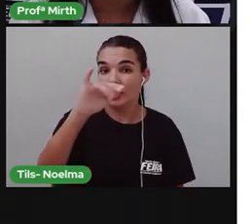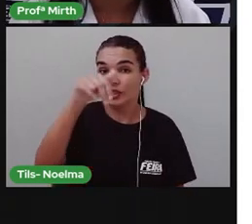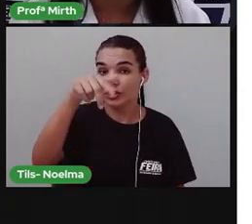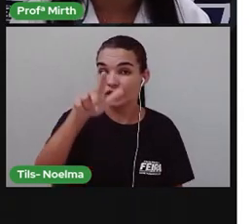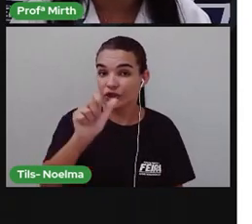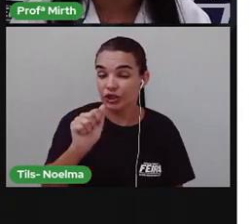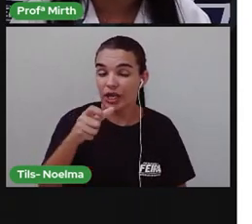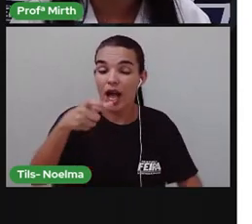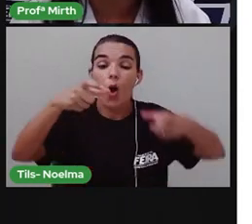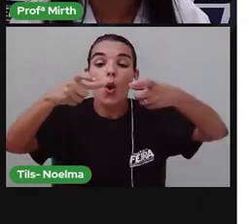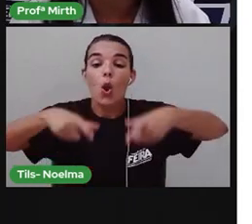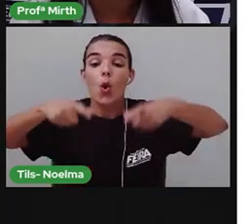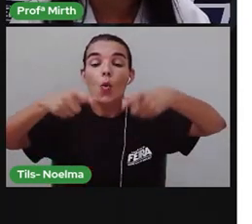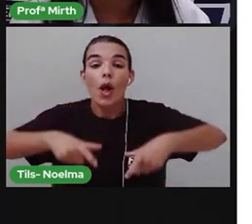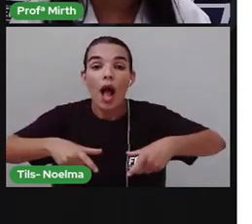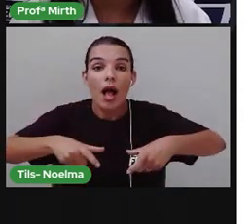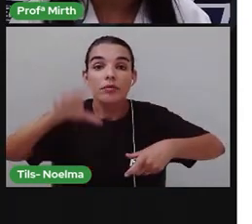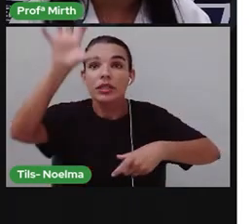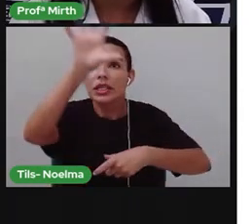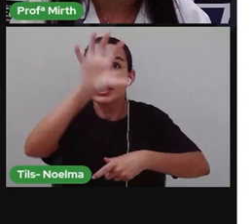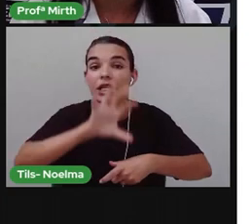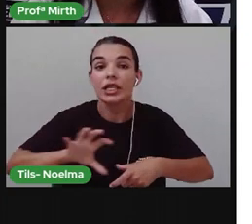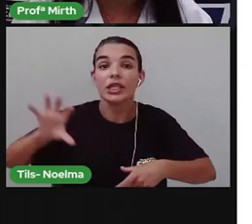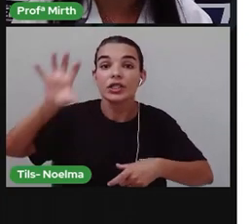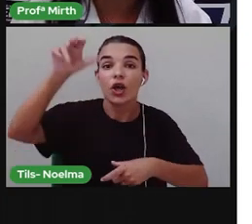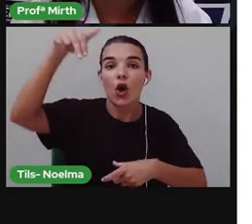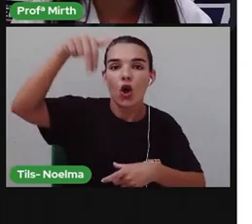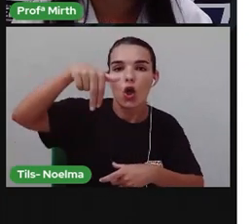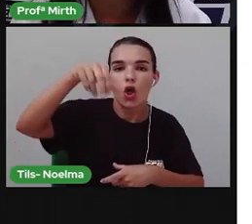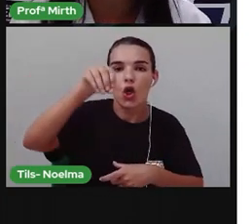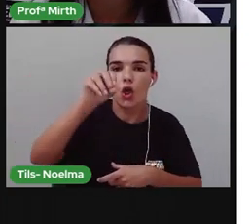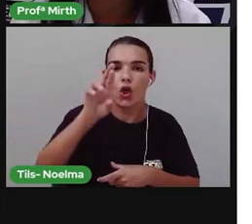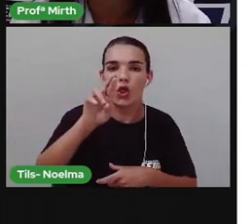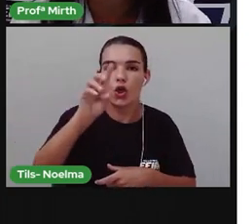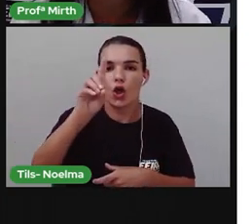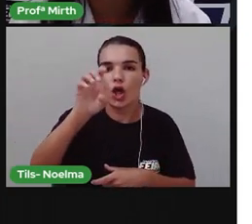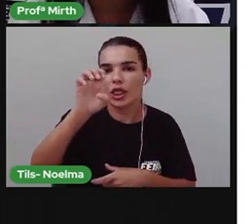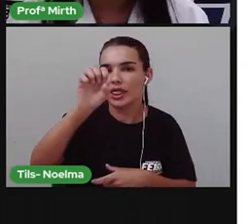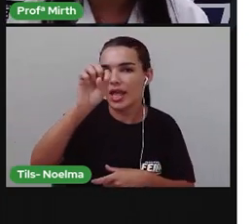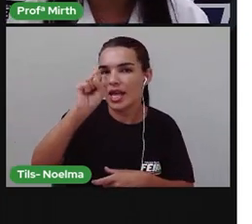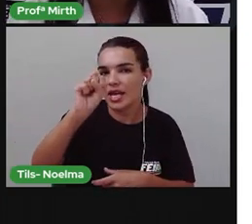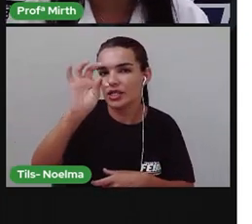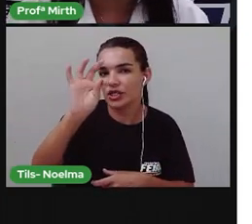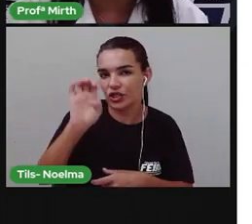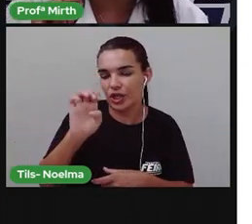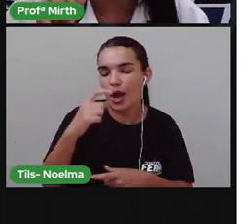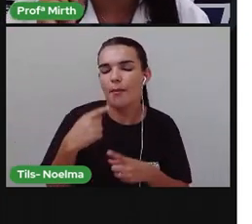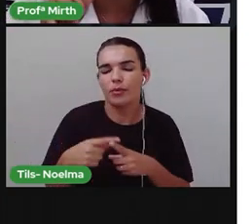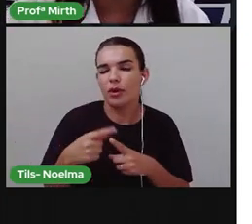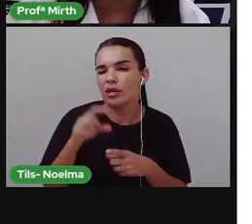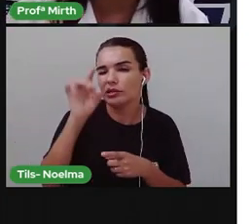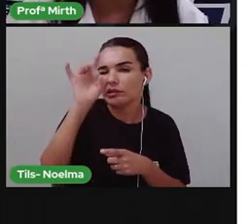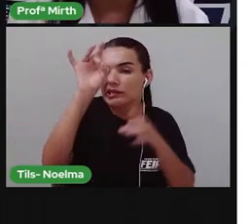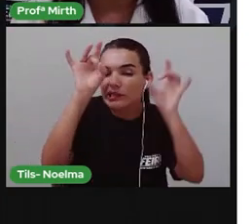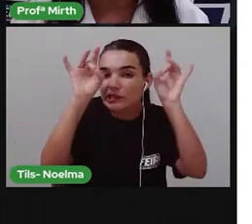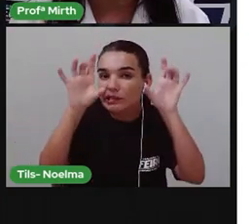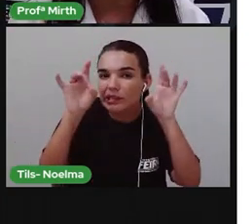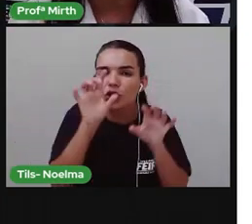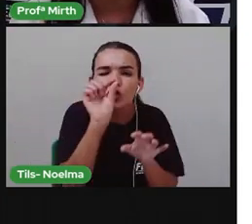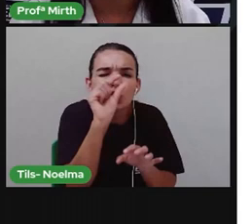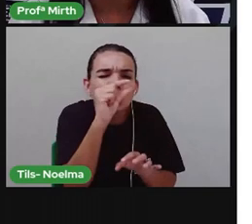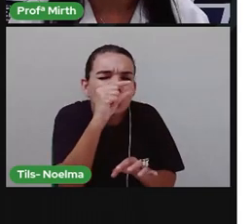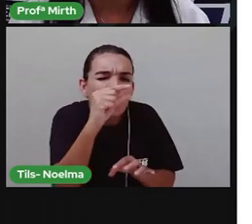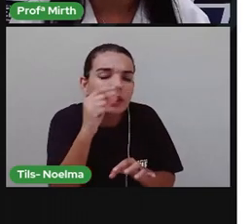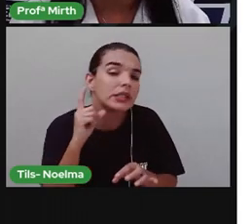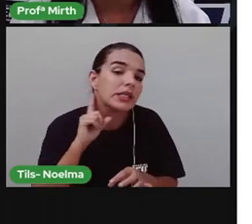Na região nordeste Do Brasil Porque Quase que Exclusivamente Porque ela ainda Vai pegar um pouquinho Aí do